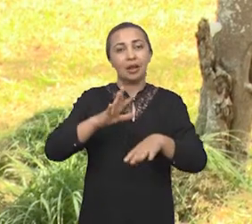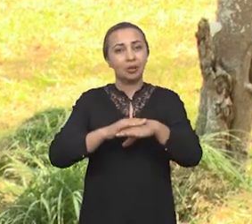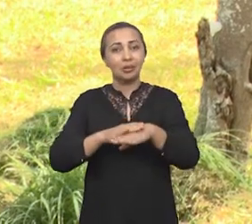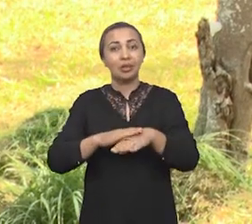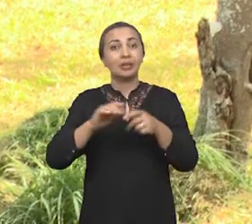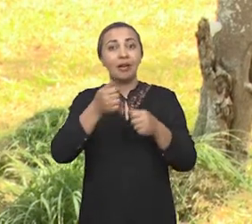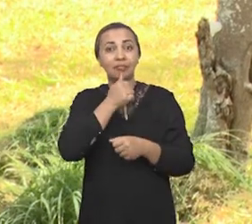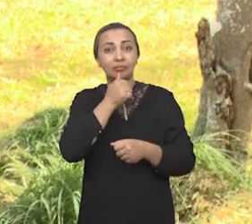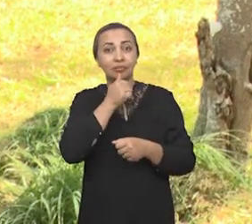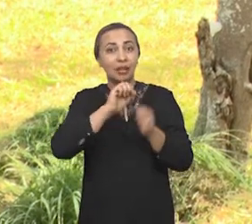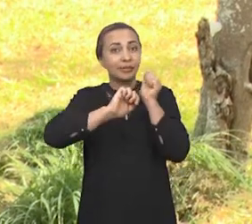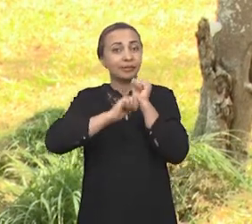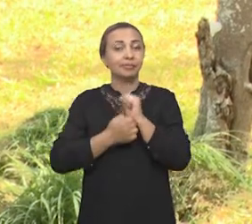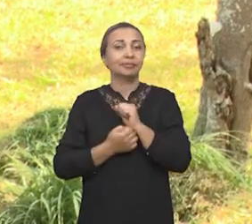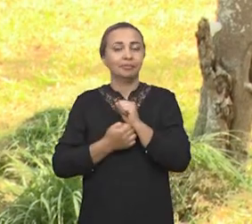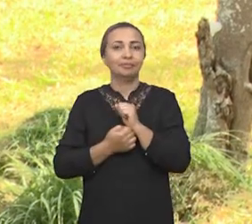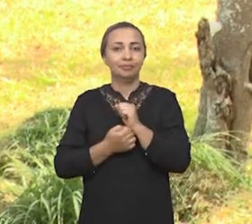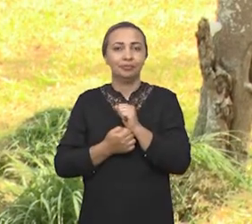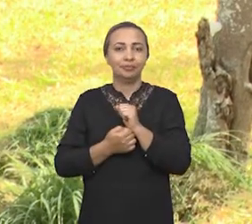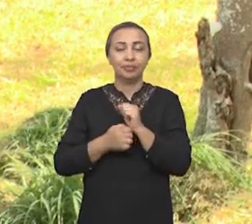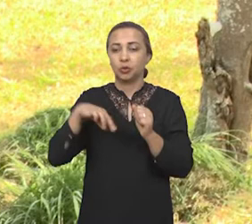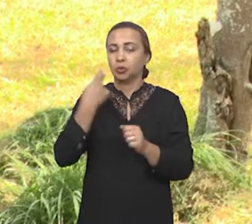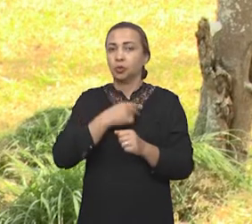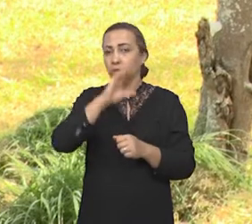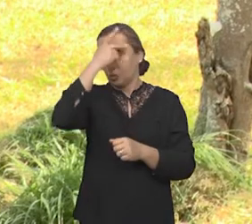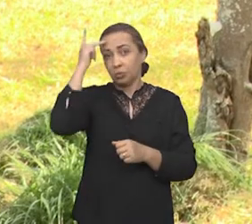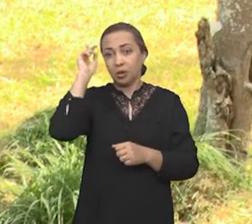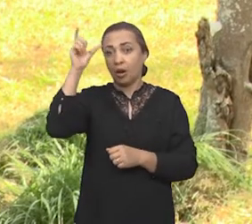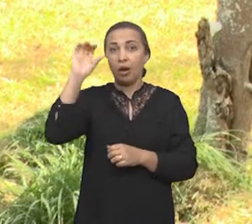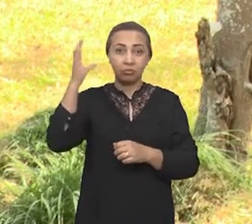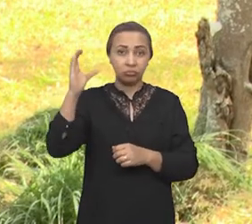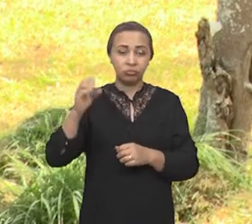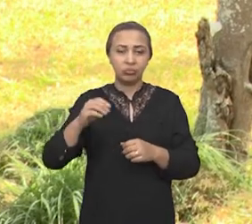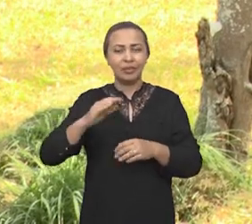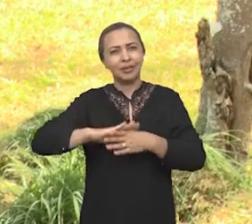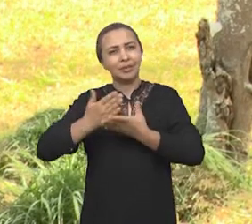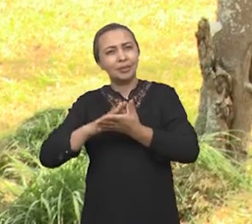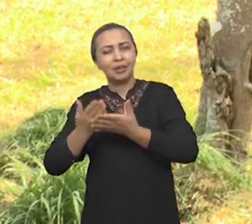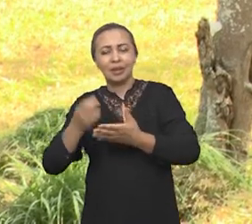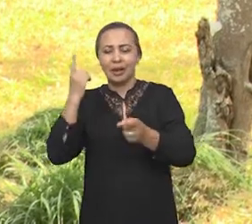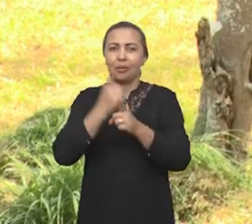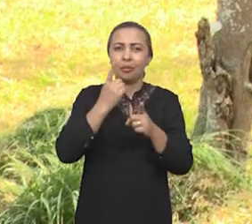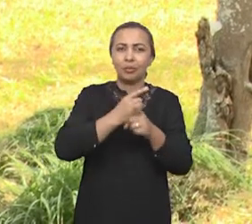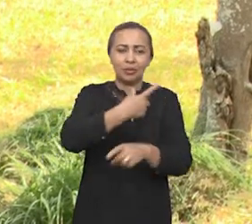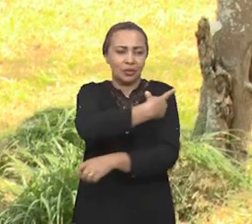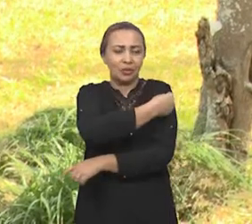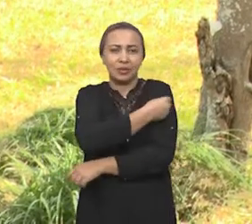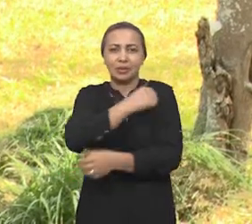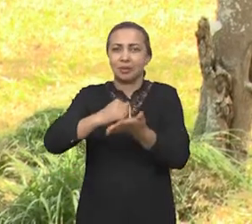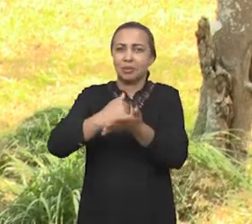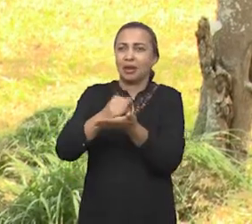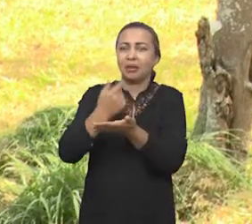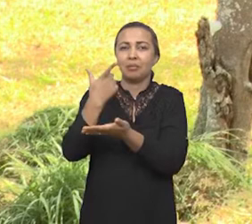mistério. E, por isso, os nossos cientistas se desdobram na descoberta de novas vacinas, medicamentos e tantas outras